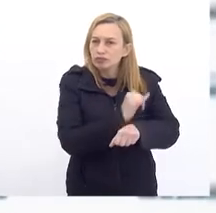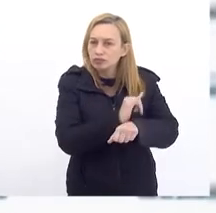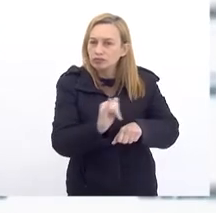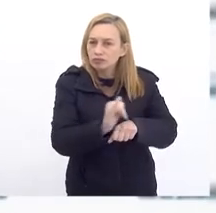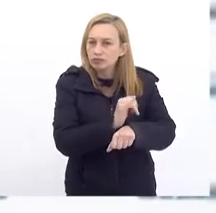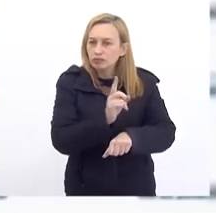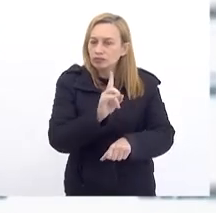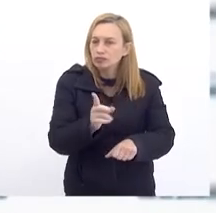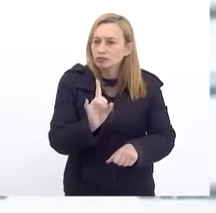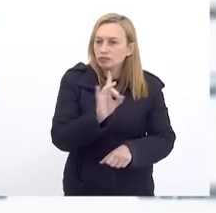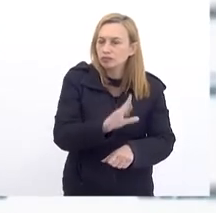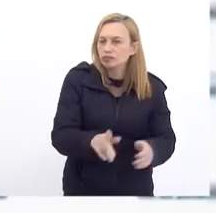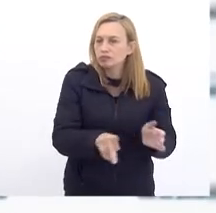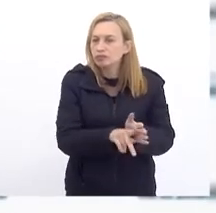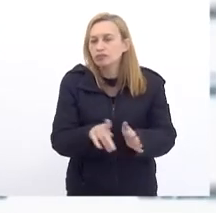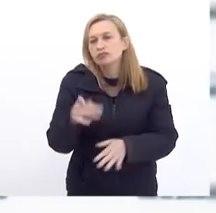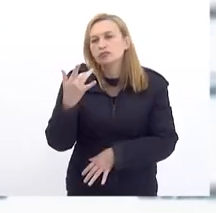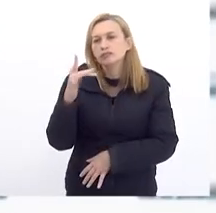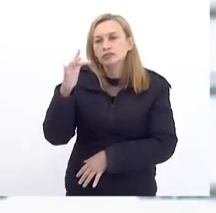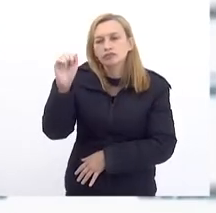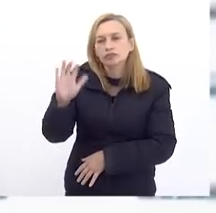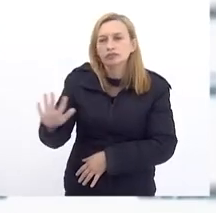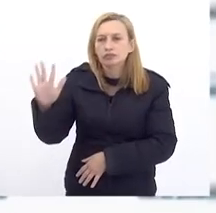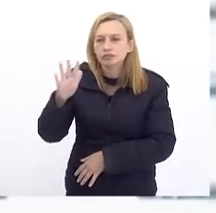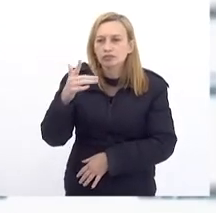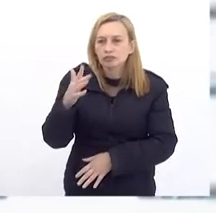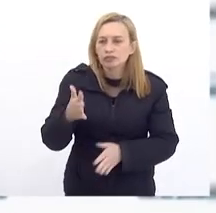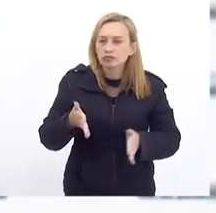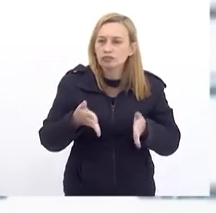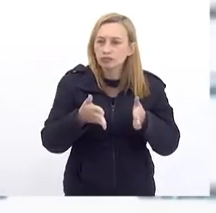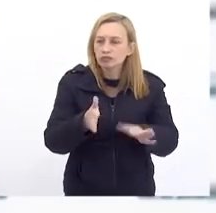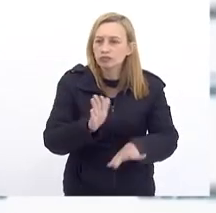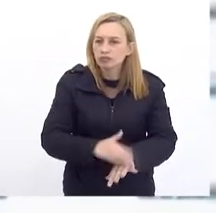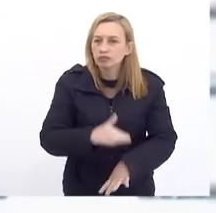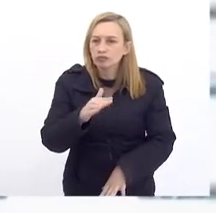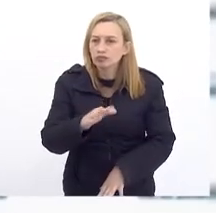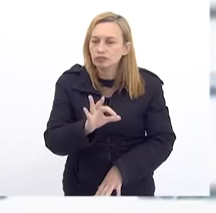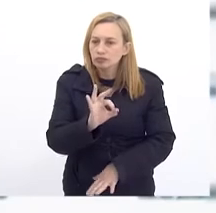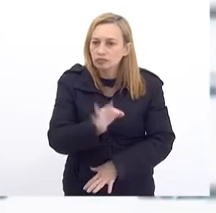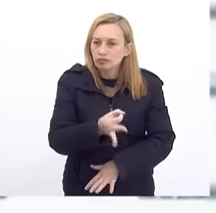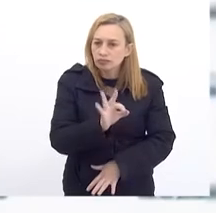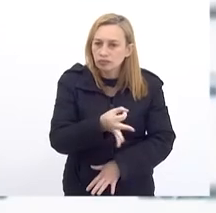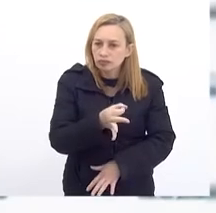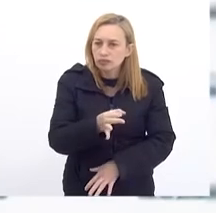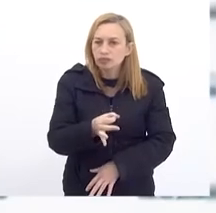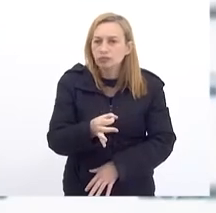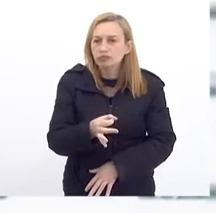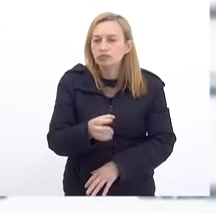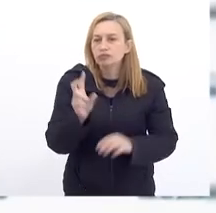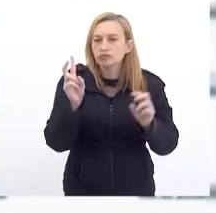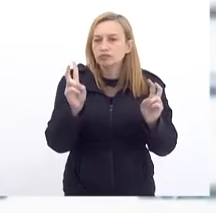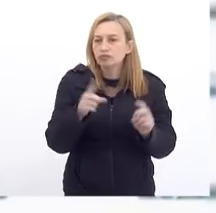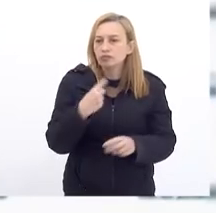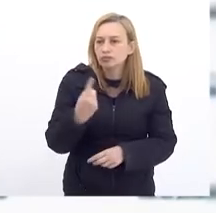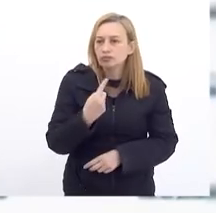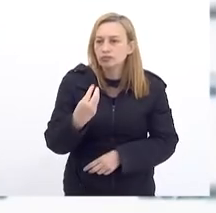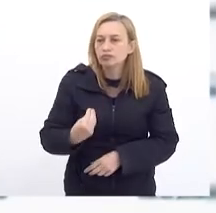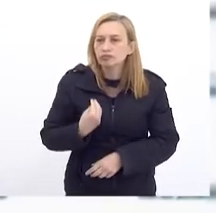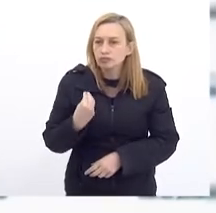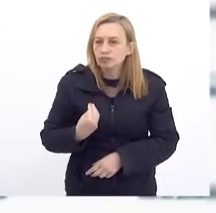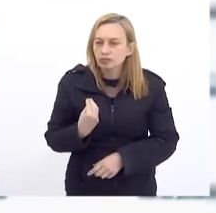Tesouro Nacional E que Refletissem Muito mais Adequadamente A Situação Regional